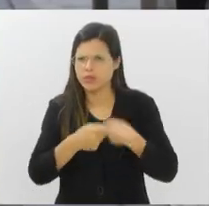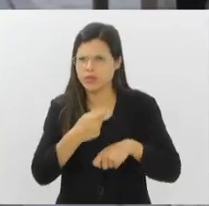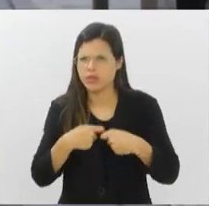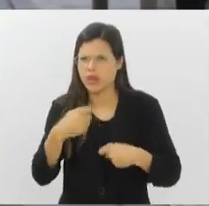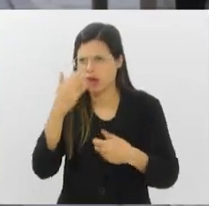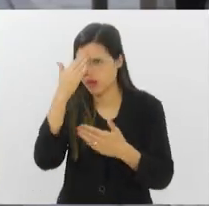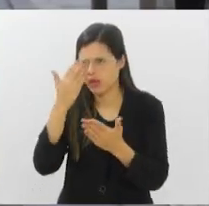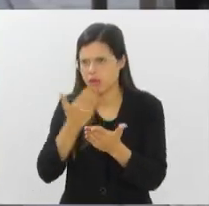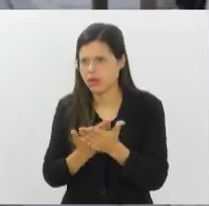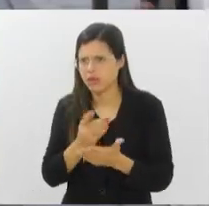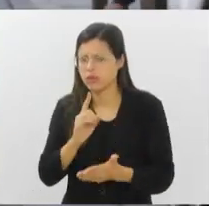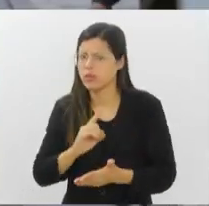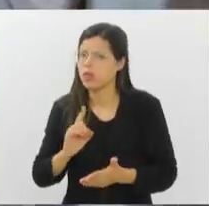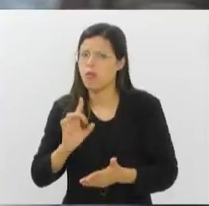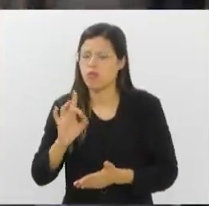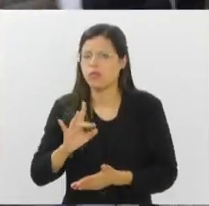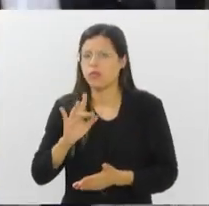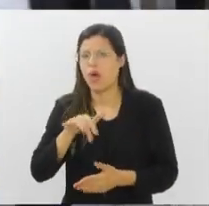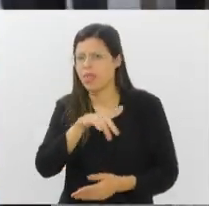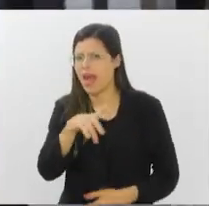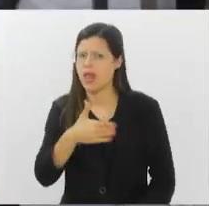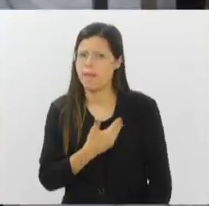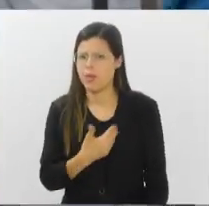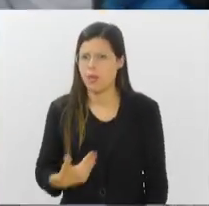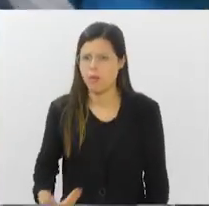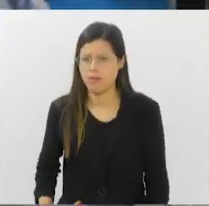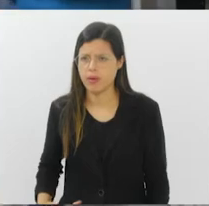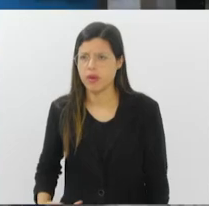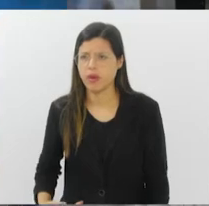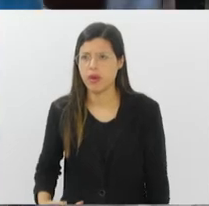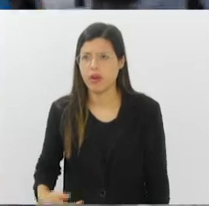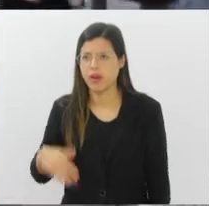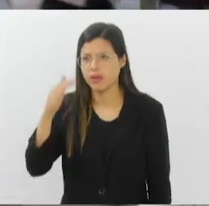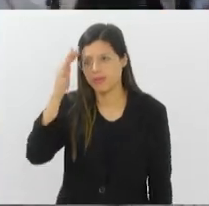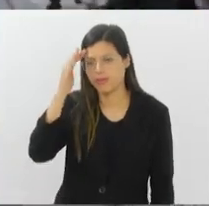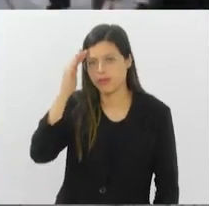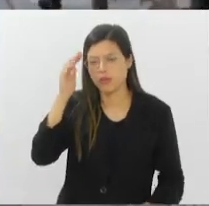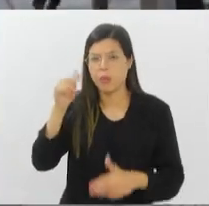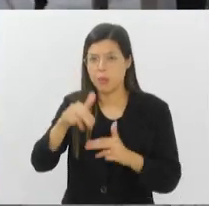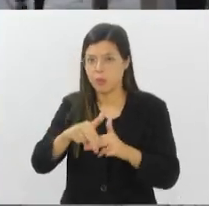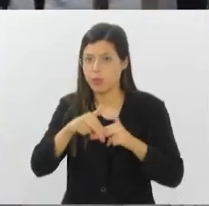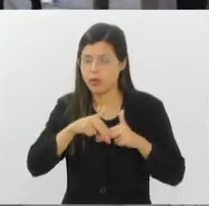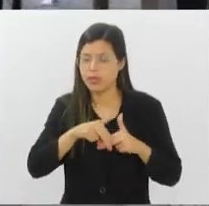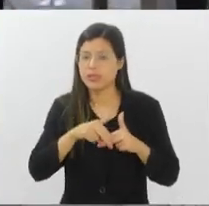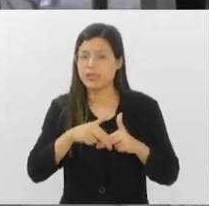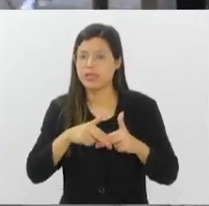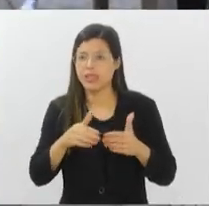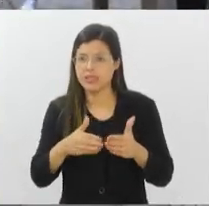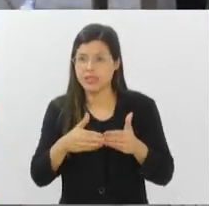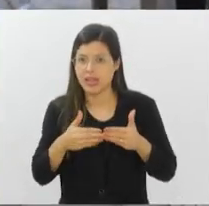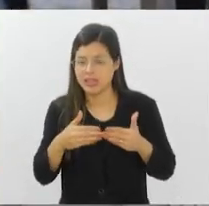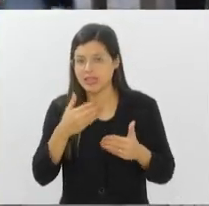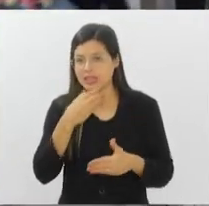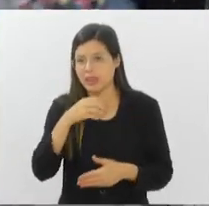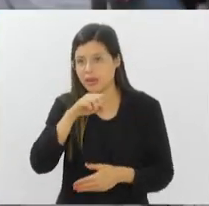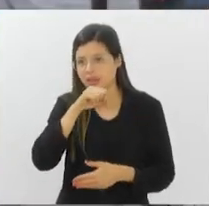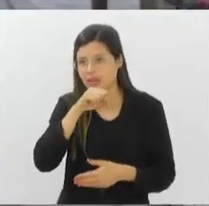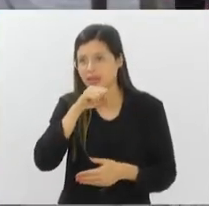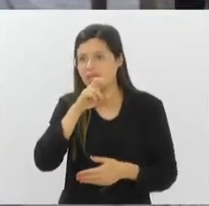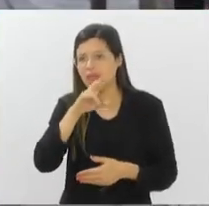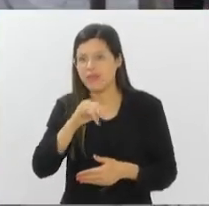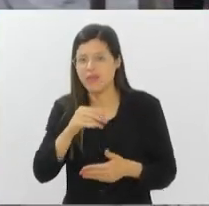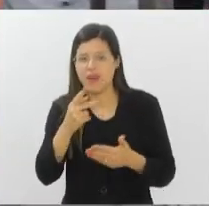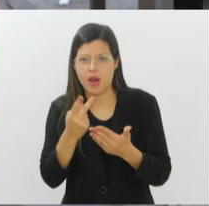cofres públicos. Então, eu entendo que é por esse motivo também que essa licença paternidade, ela vai acontecer de forma gradual.